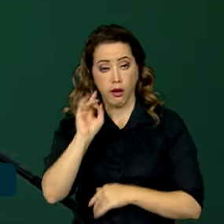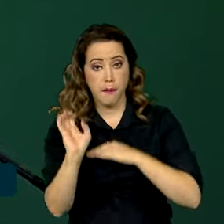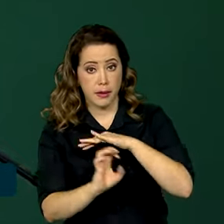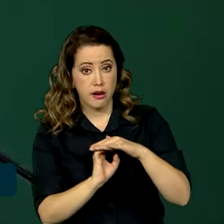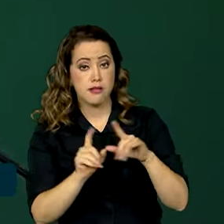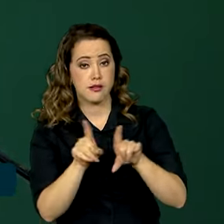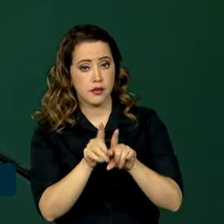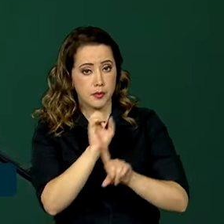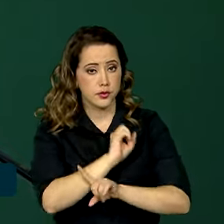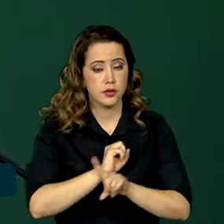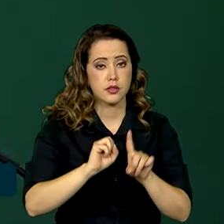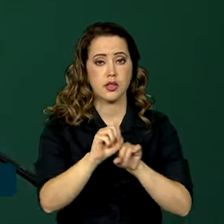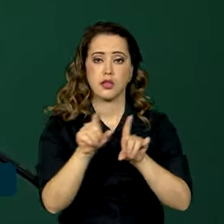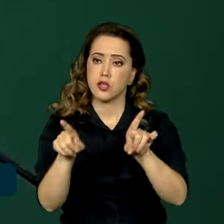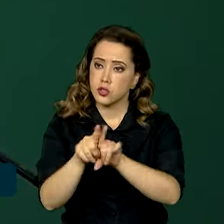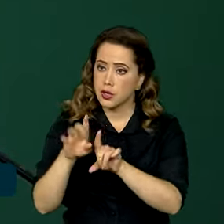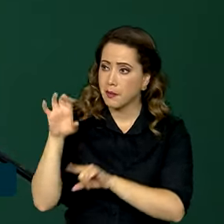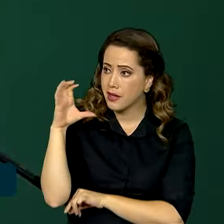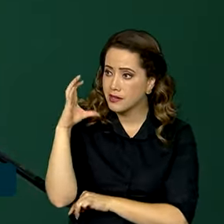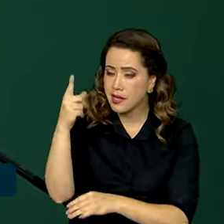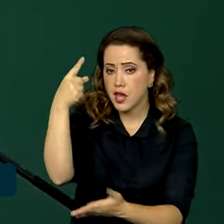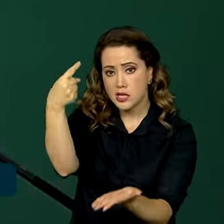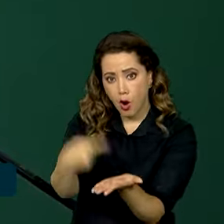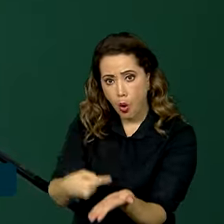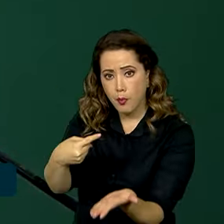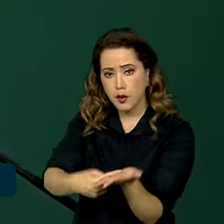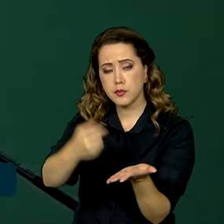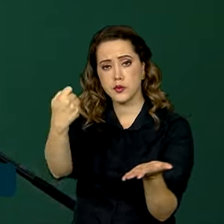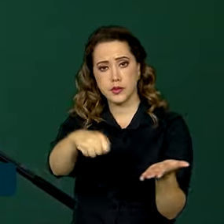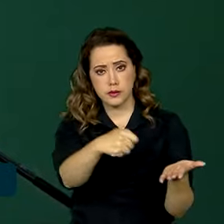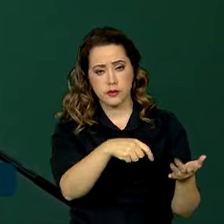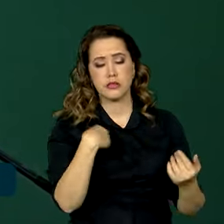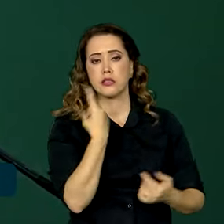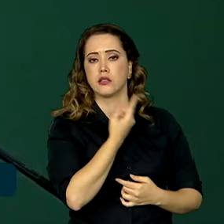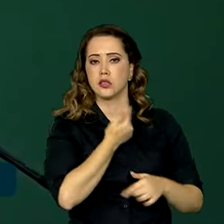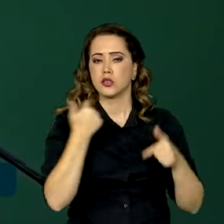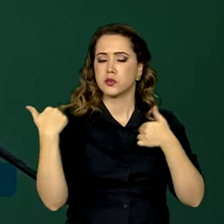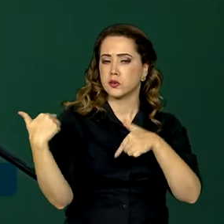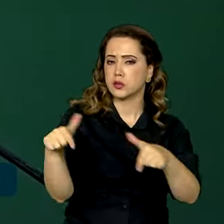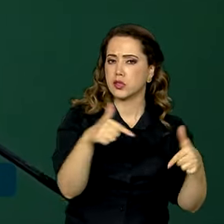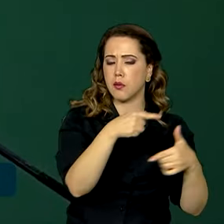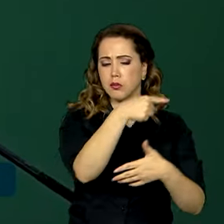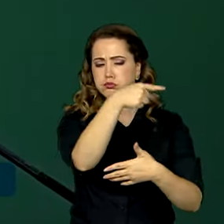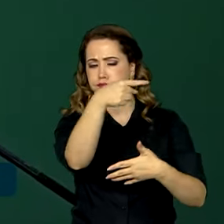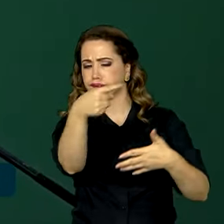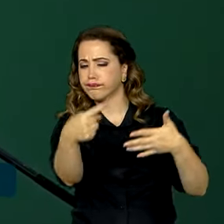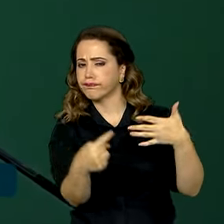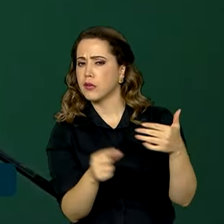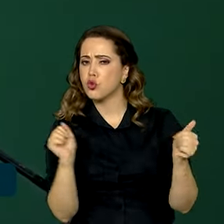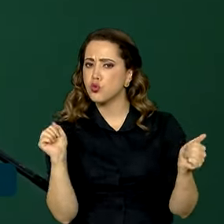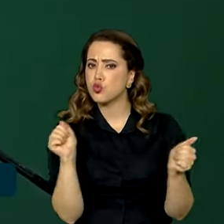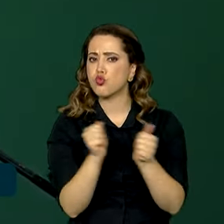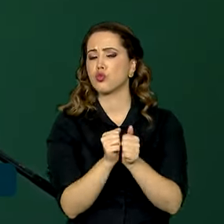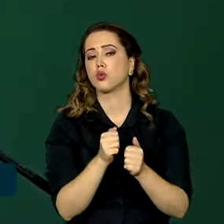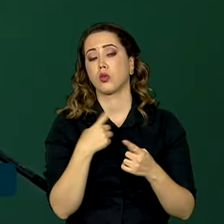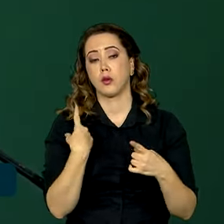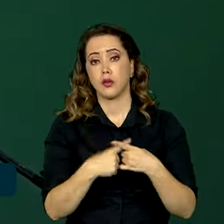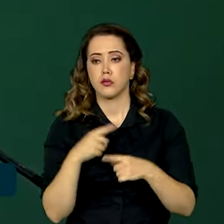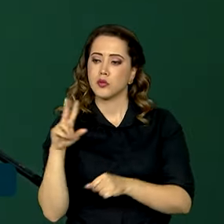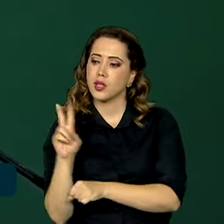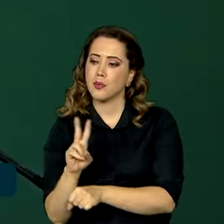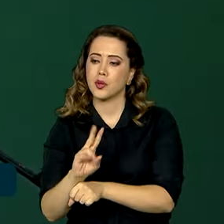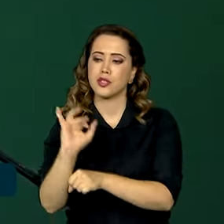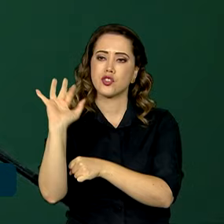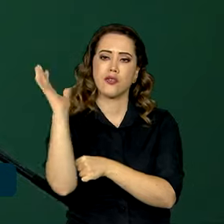é da sociedade e é da ciência. E nós trabalhamos com todos esses pilares porque proteger